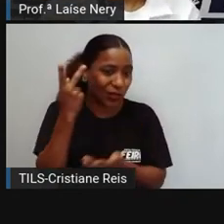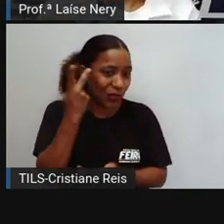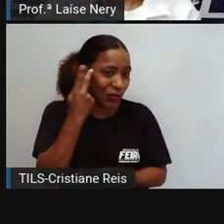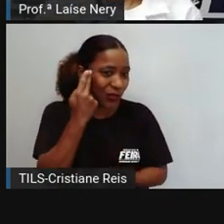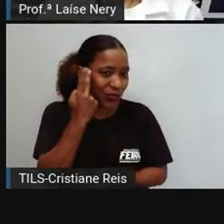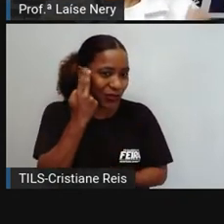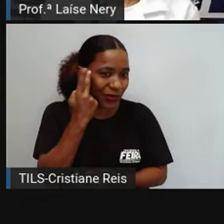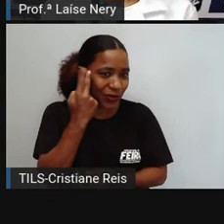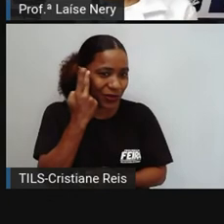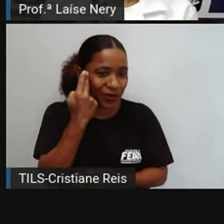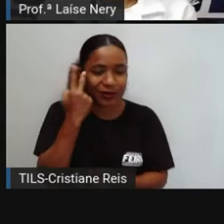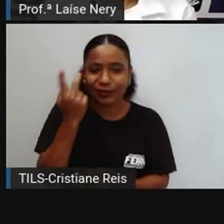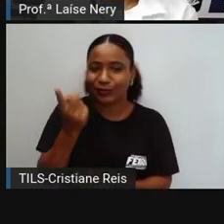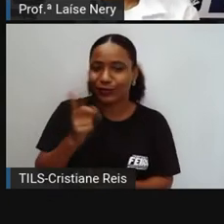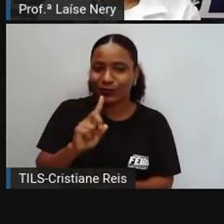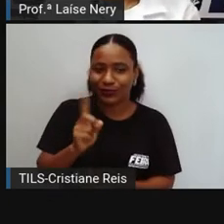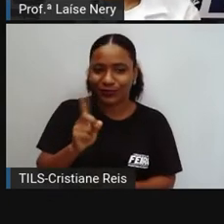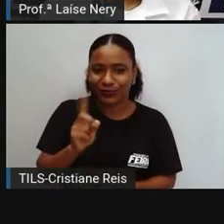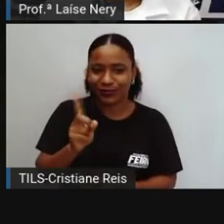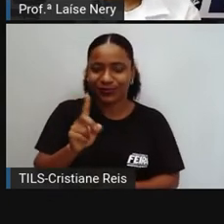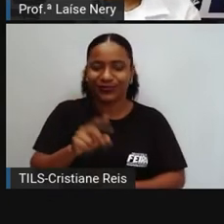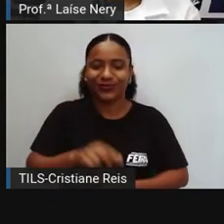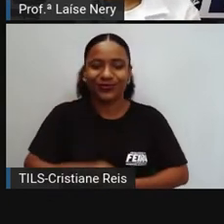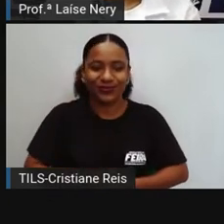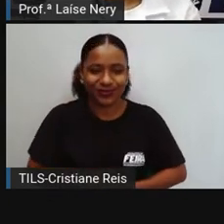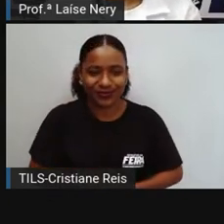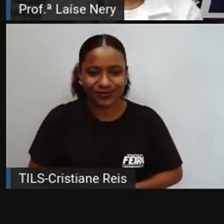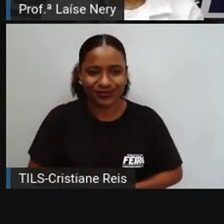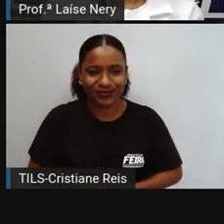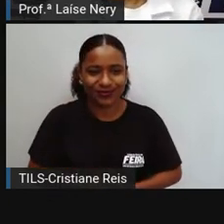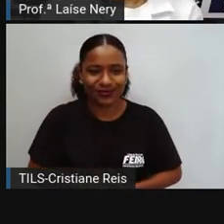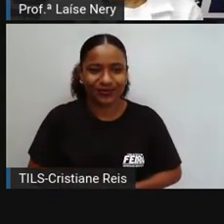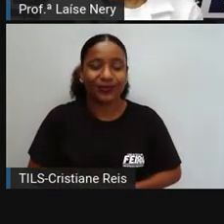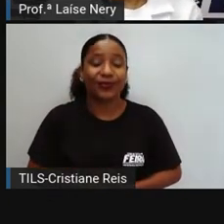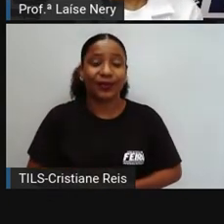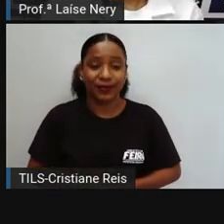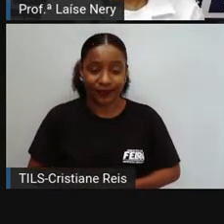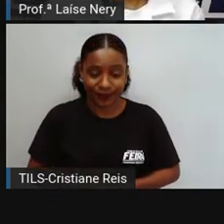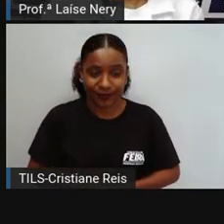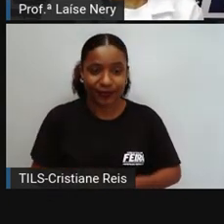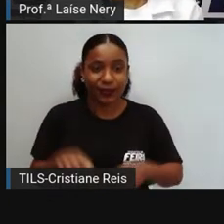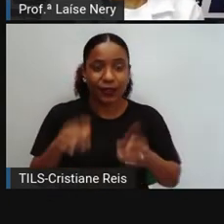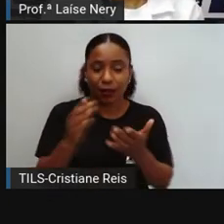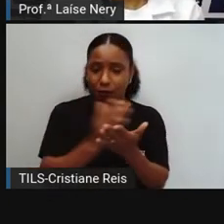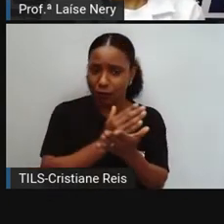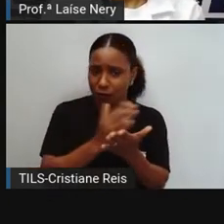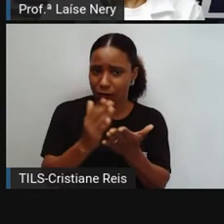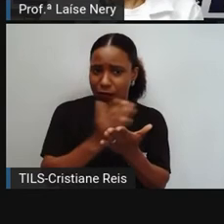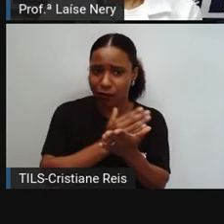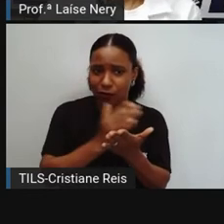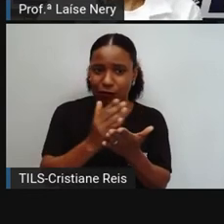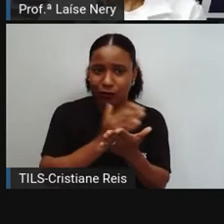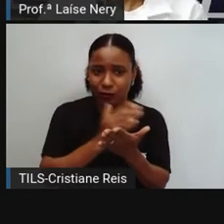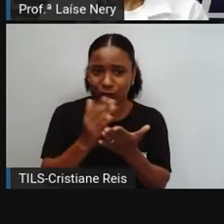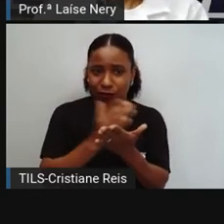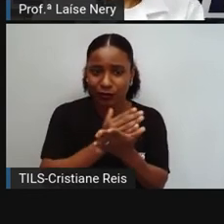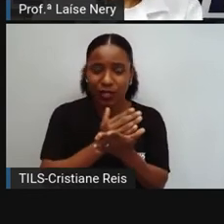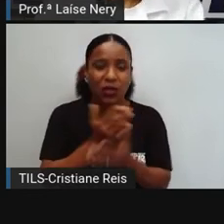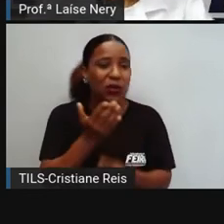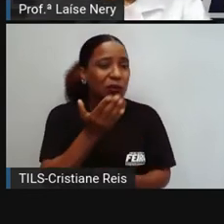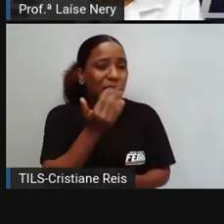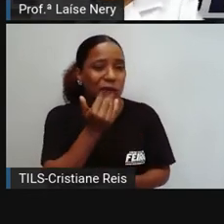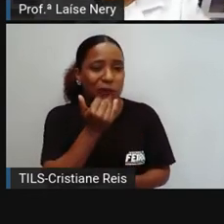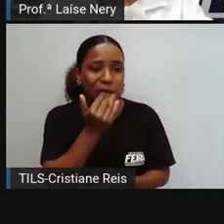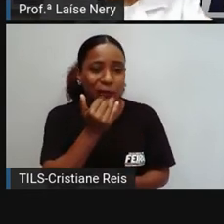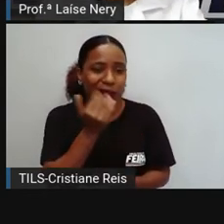presença do alimento natural. E muitas vezes ali nem existe o alimento natural, são